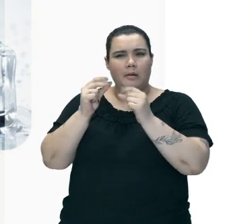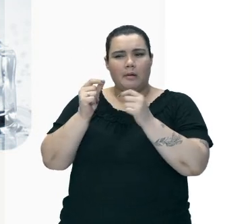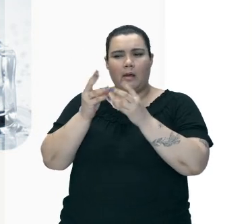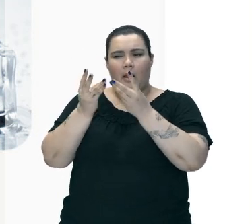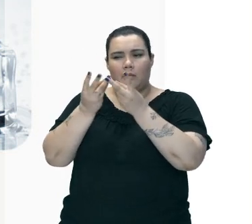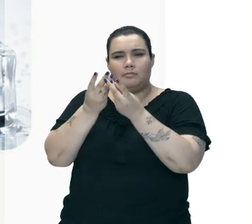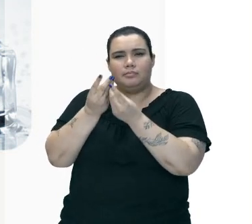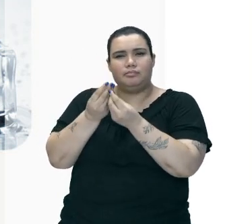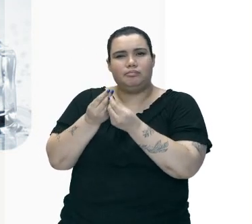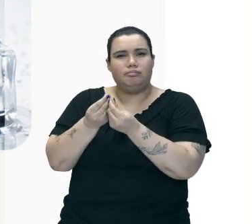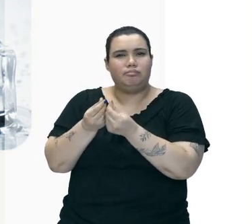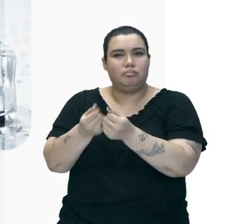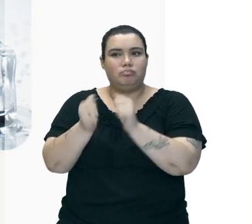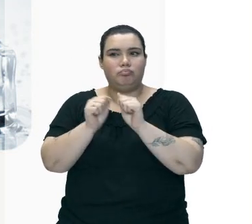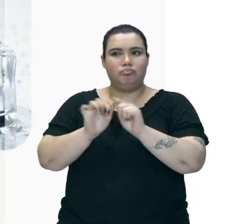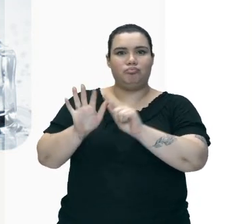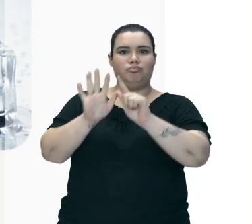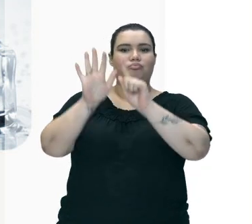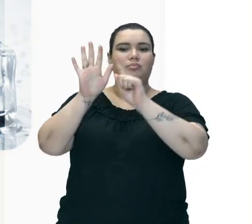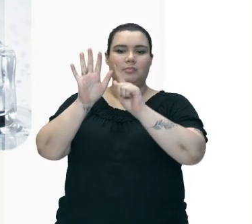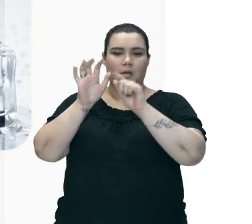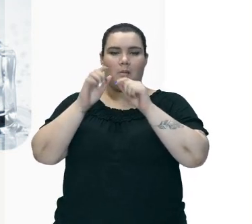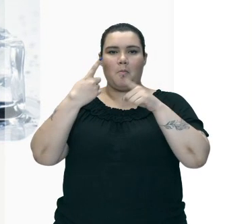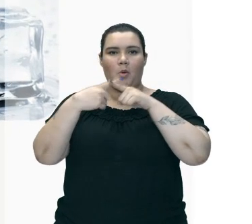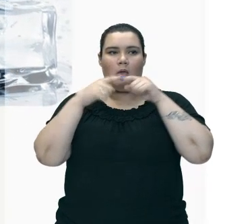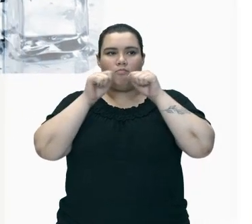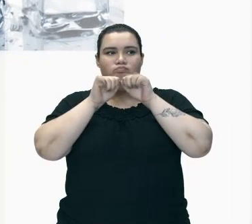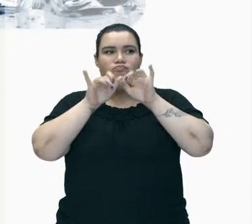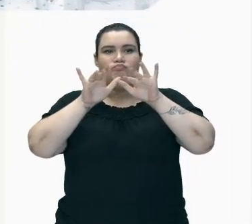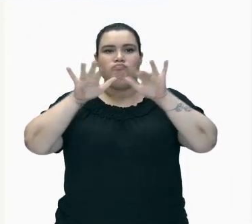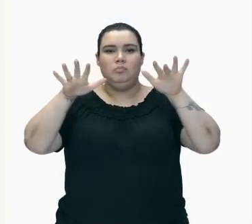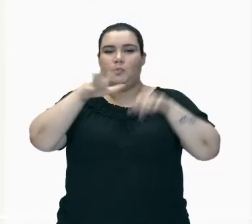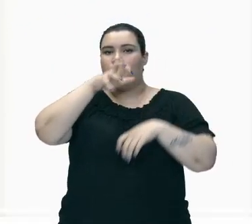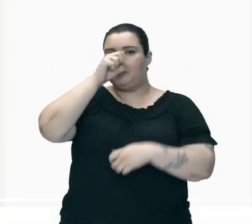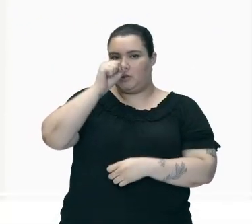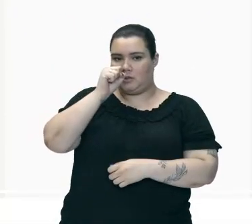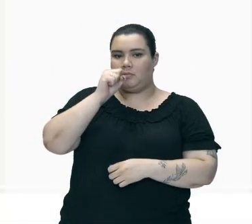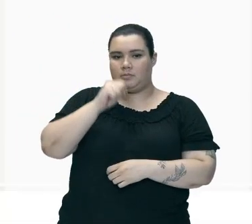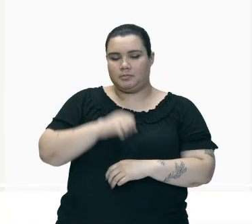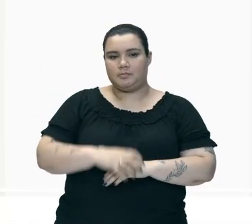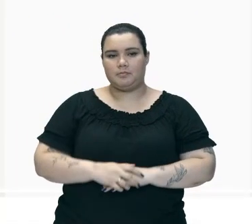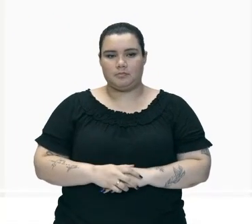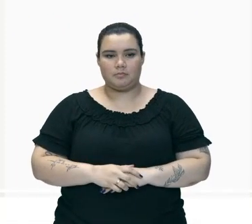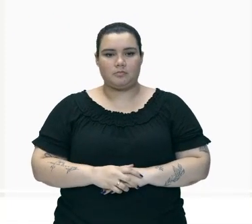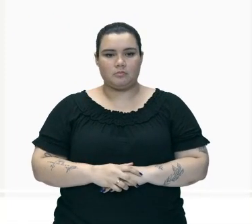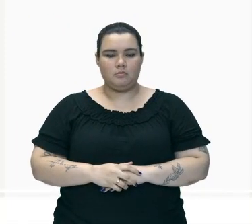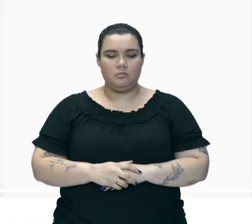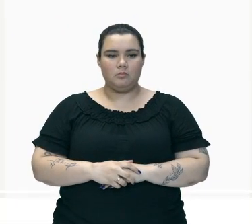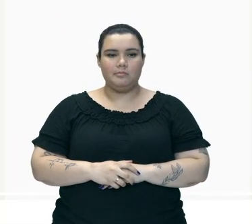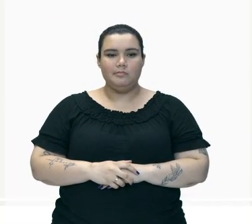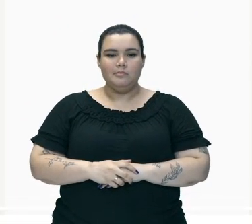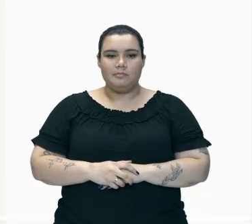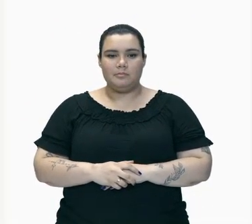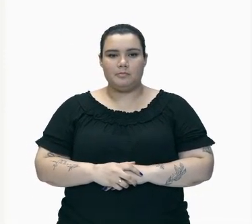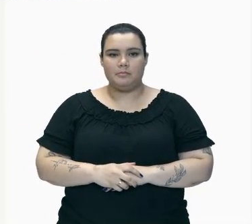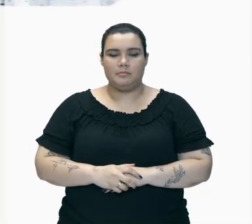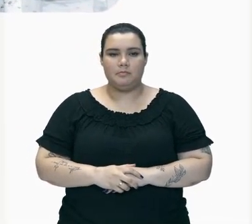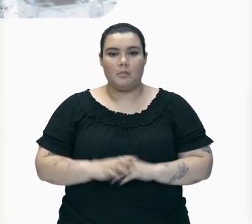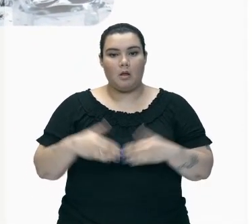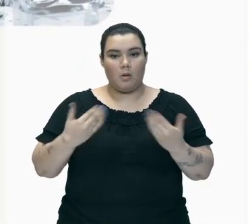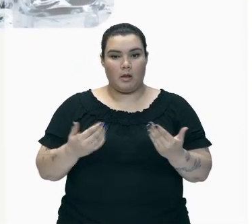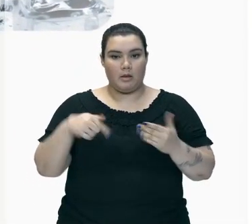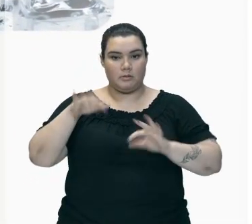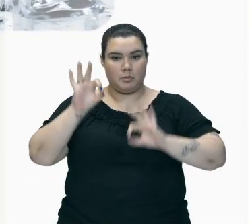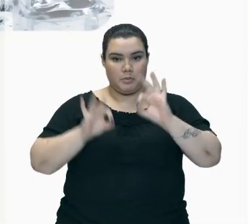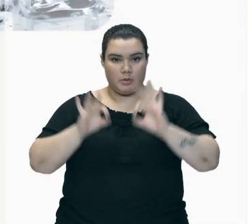Exemplos É importante Você Saber Cada um Deles Porque Aqui Quando a gente Fala Sobre Esses Processos E aí